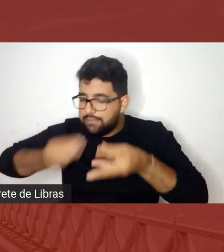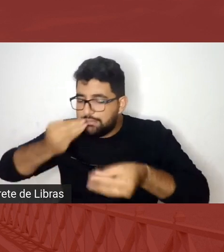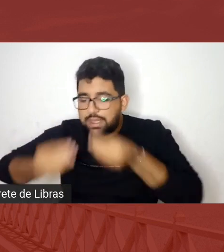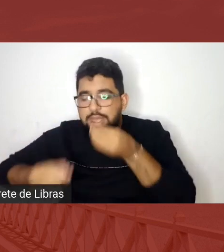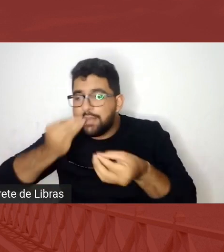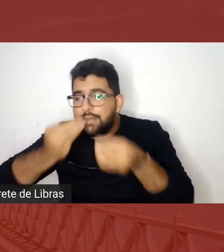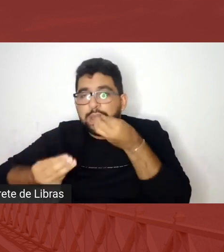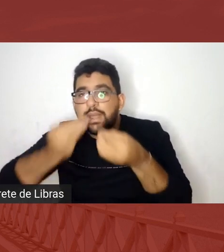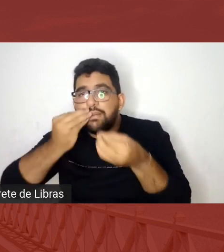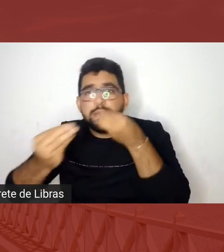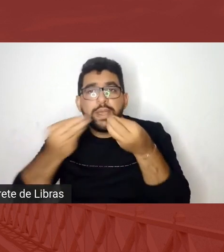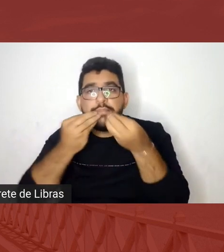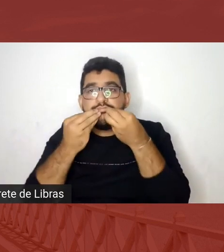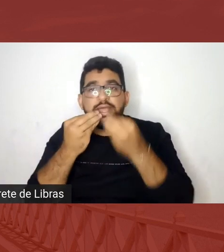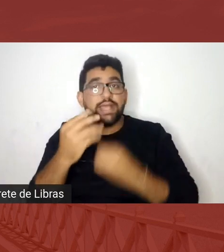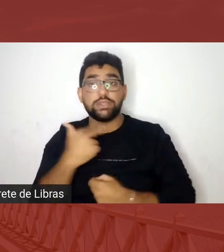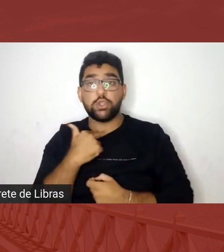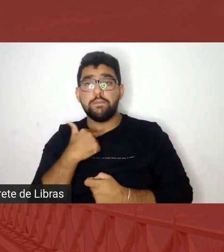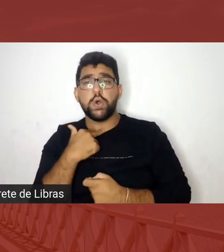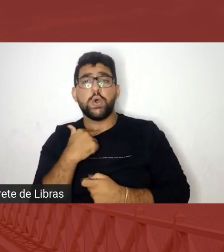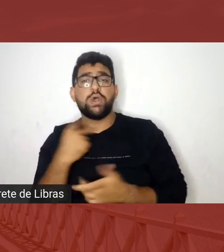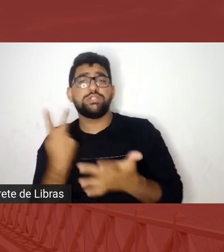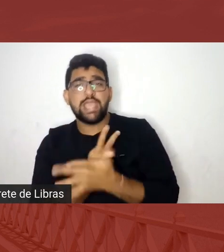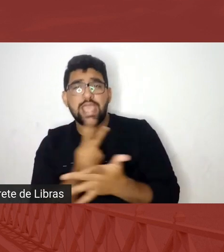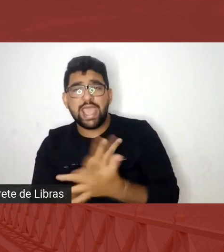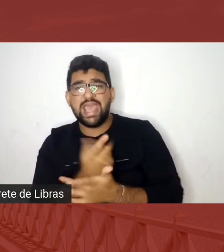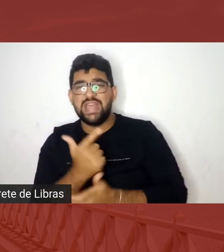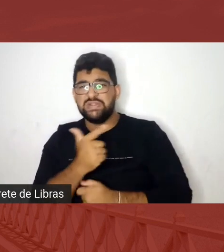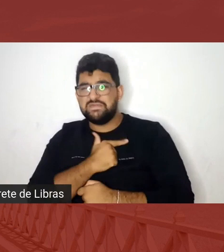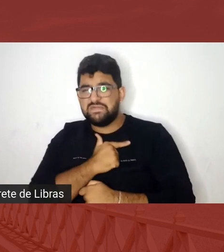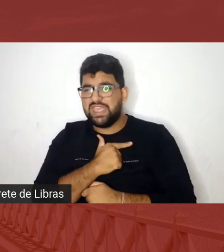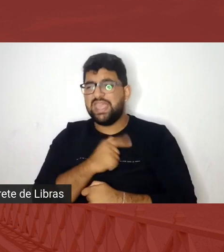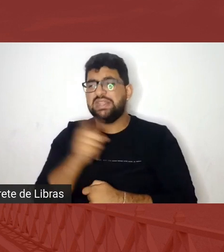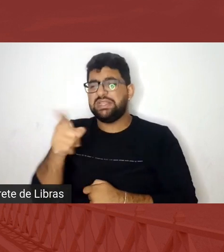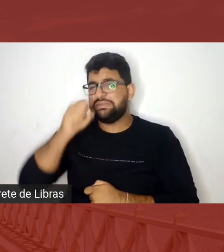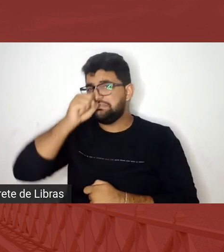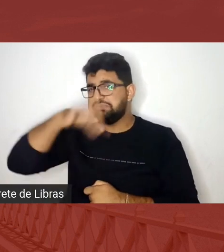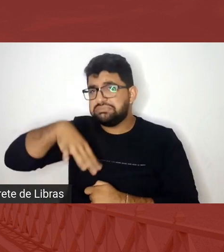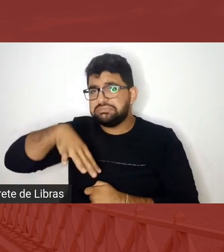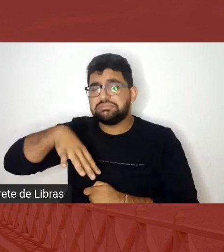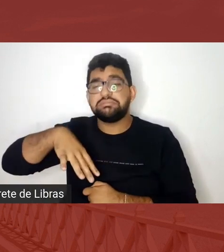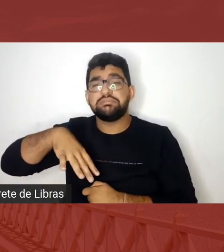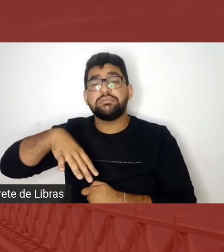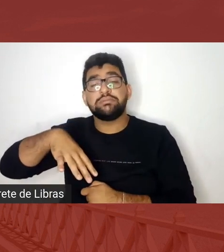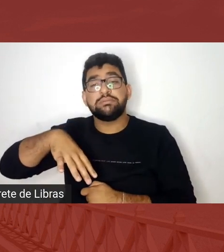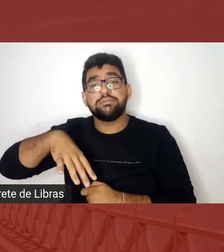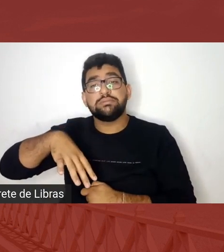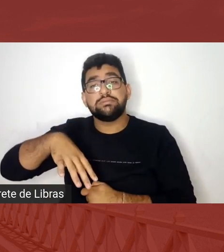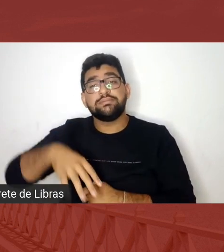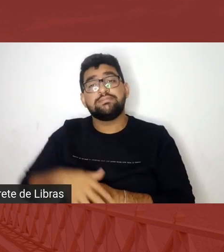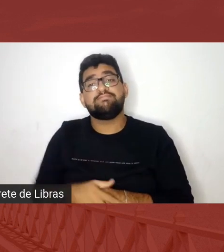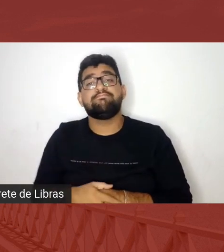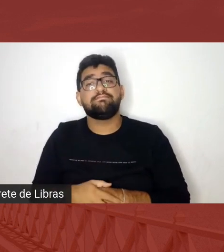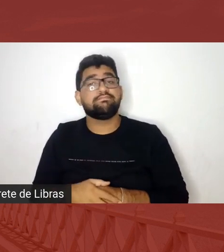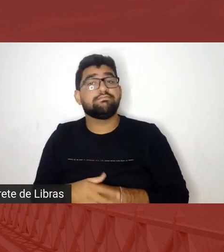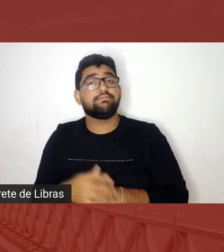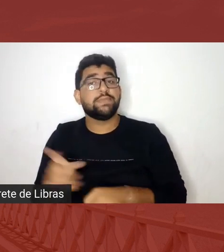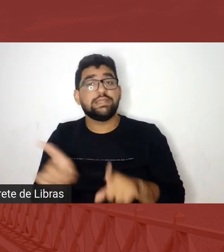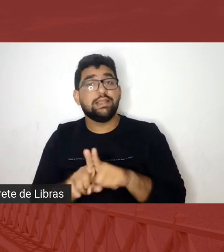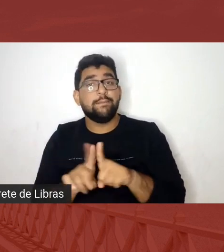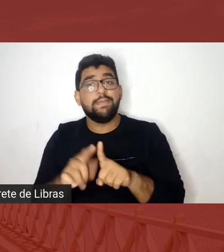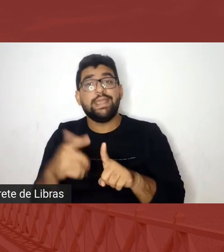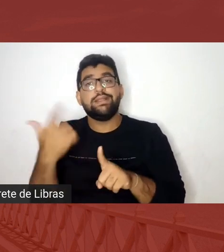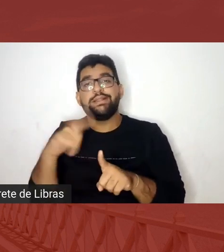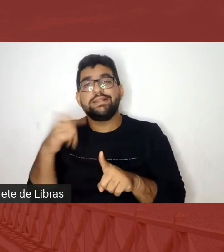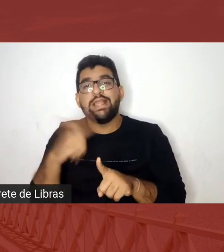era inadequado, era feio, era tosco e também não tínhamos as louças